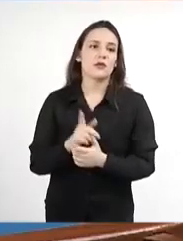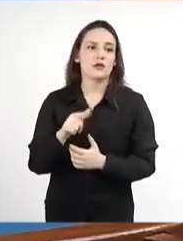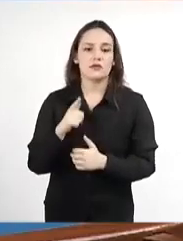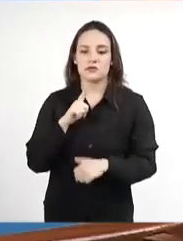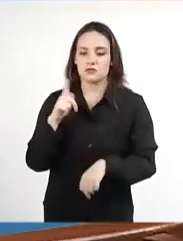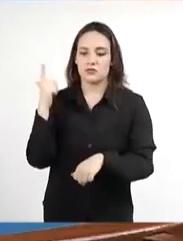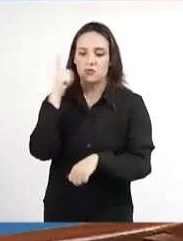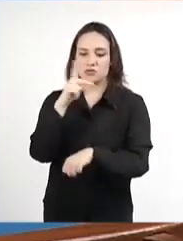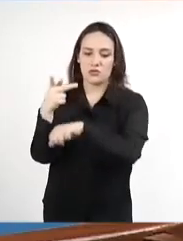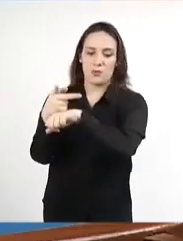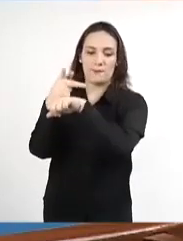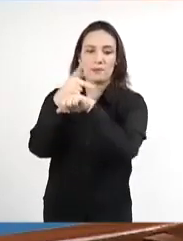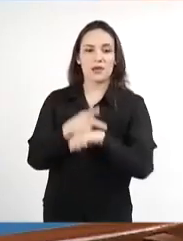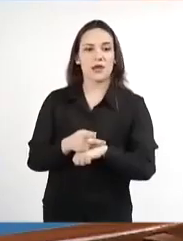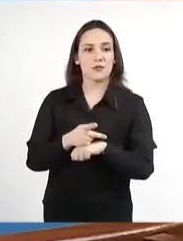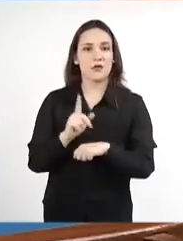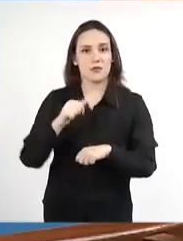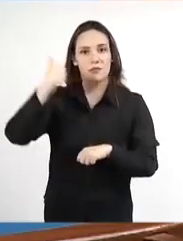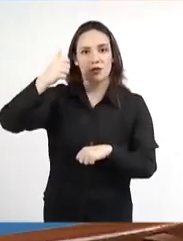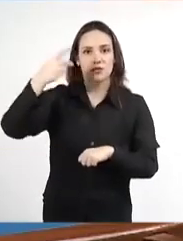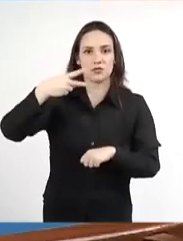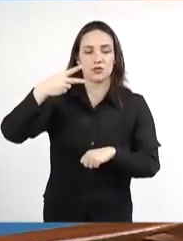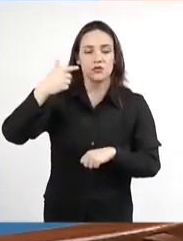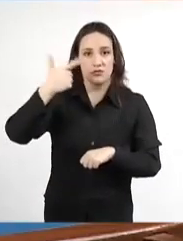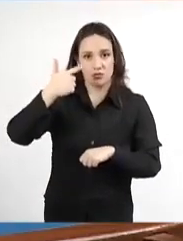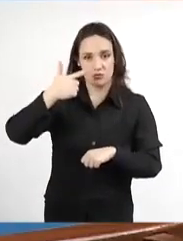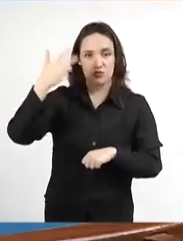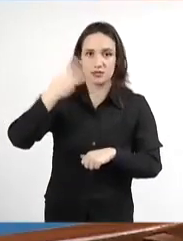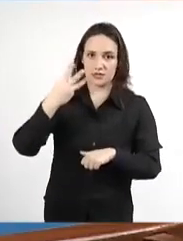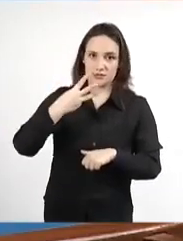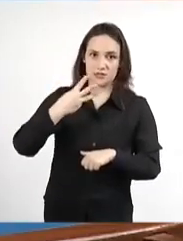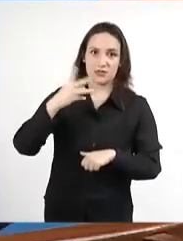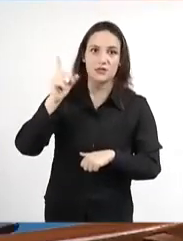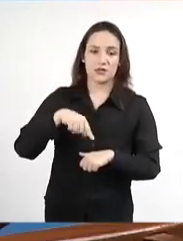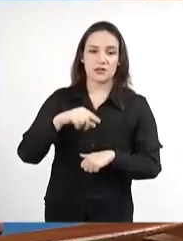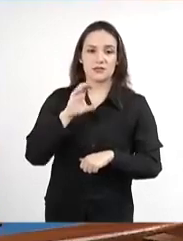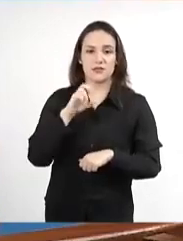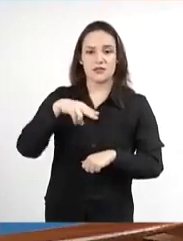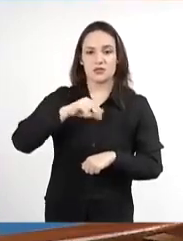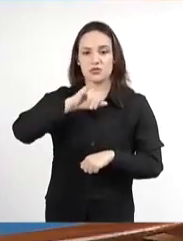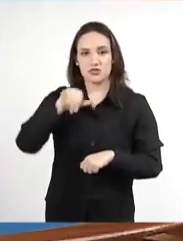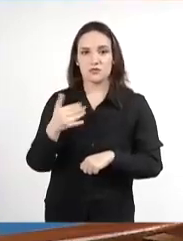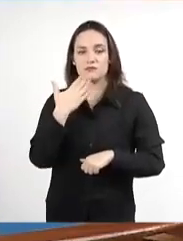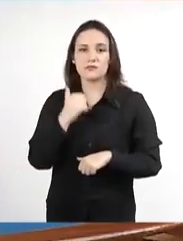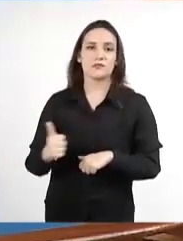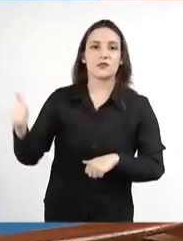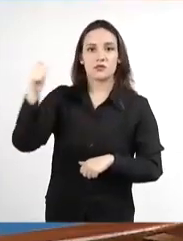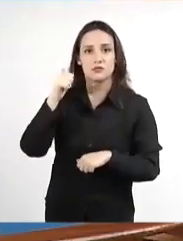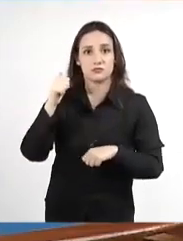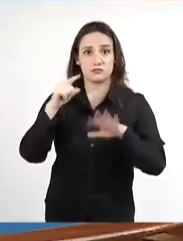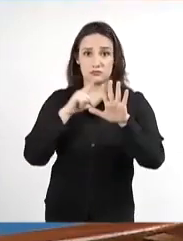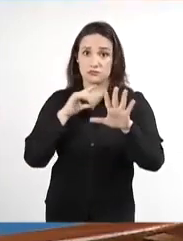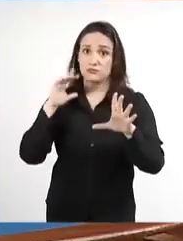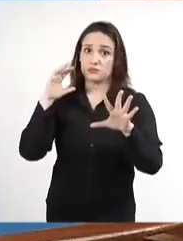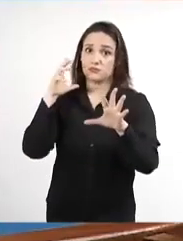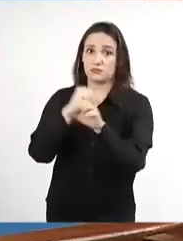ficou em terceiro lugar do ranking do CNJ em nível nacional, dos 93